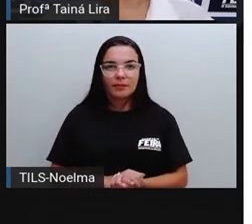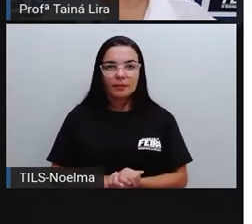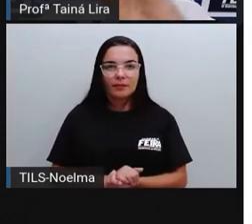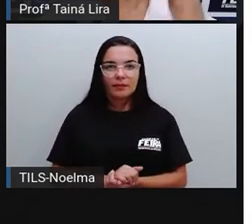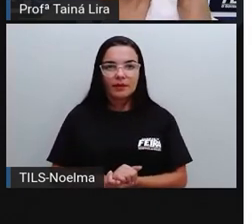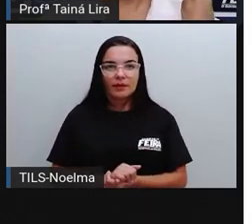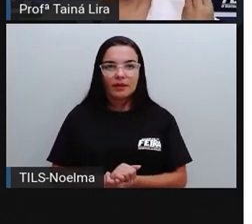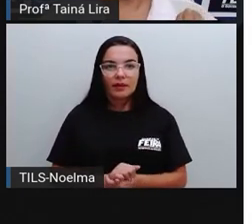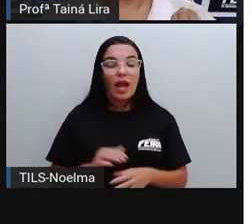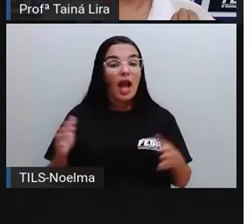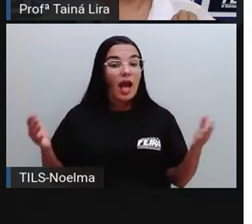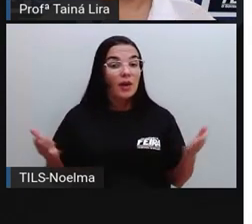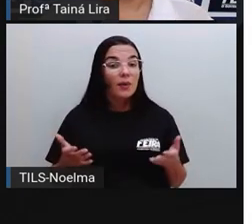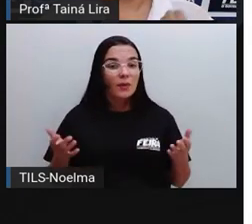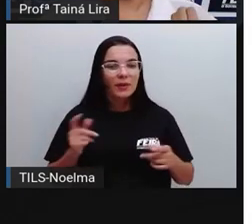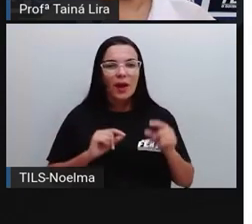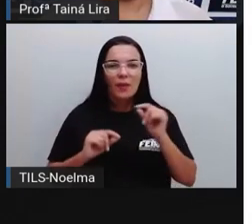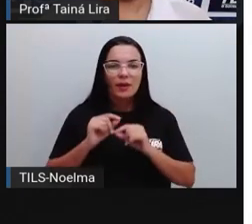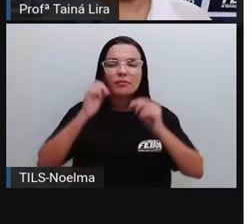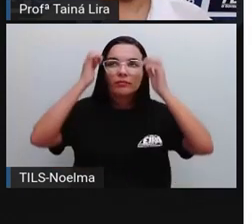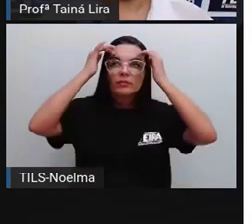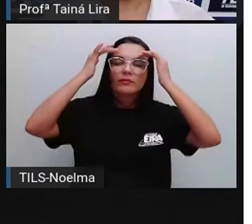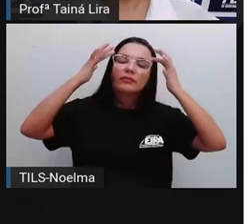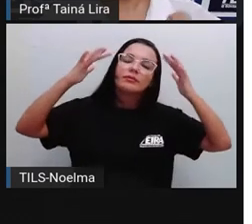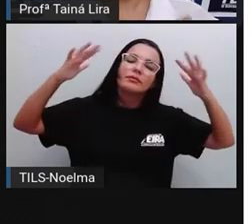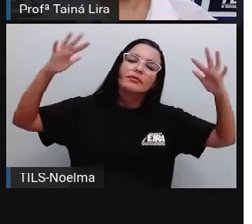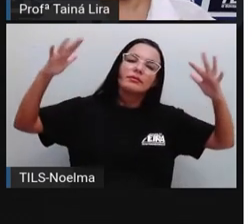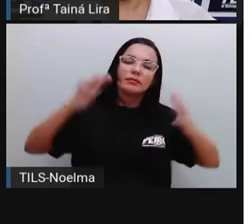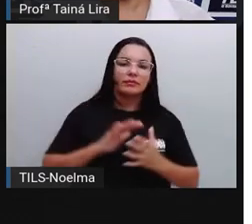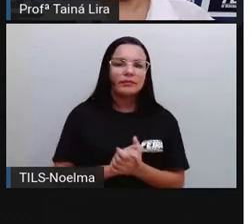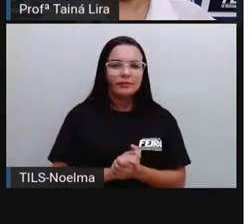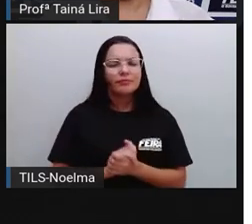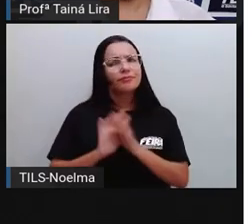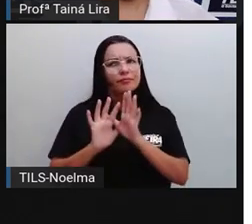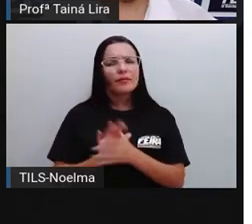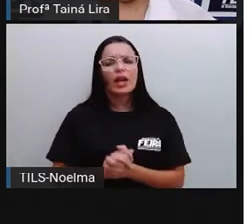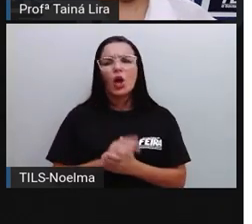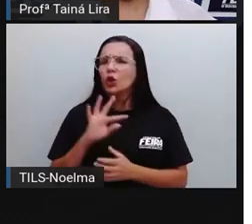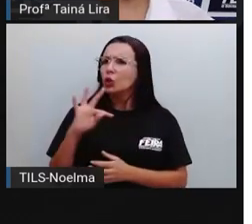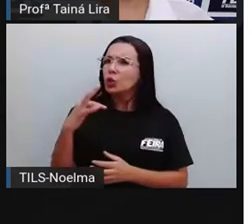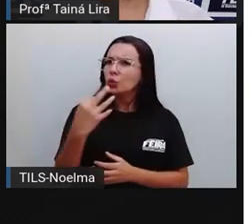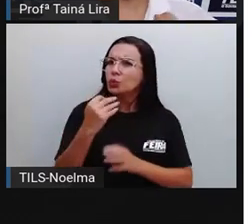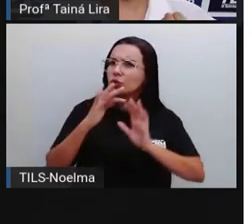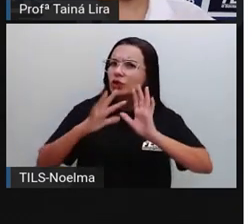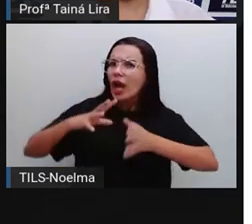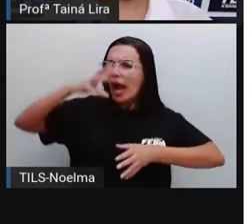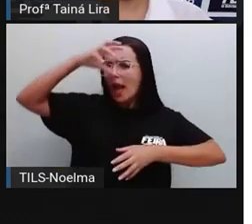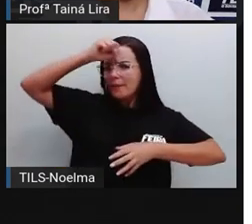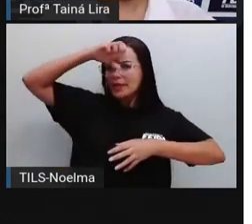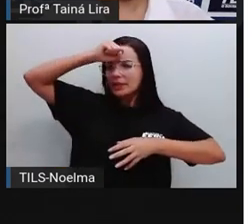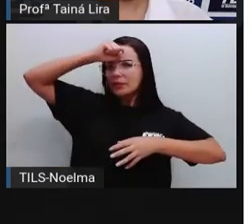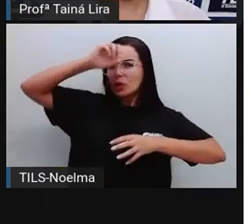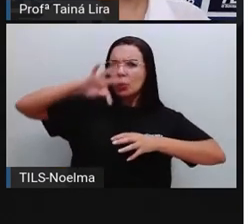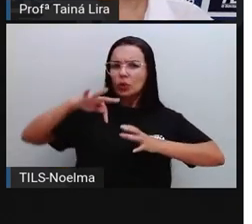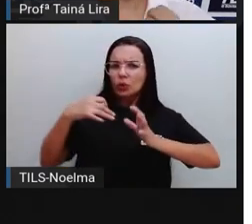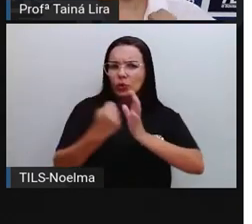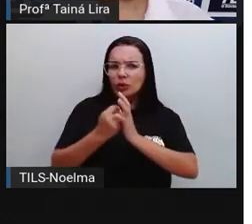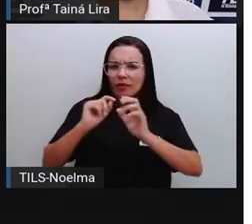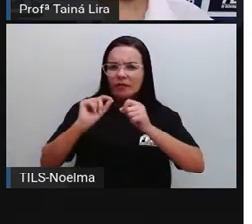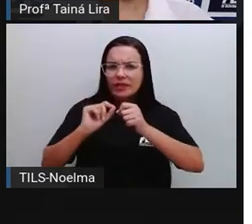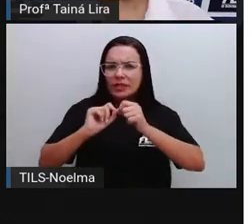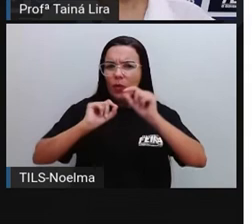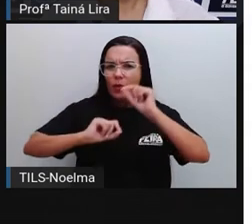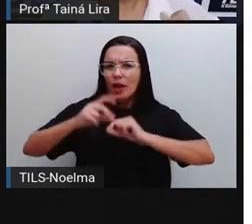Pronto. E aqui, ó, para refletir. Diante de tudo que aprendemos sobre as funções e atribuições dos